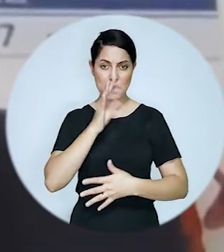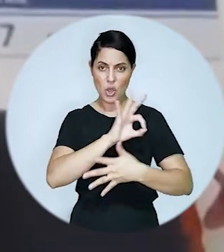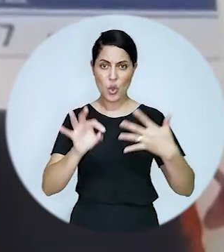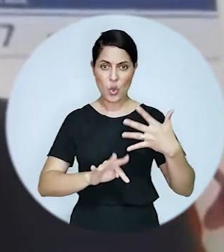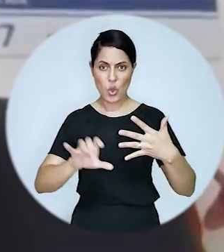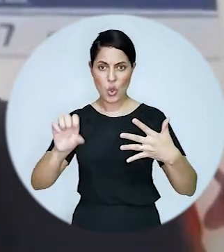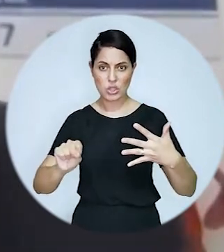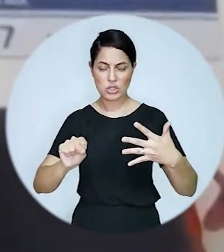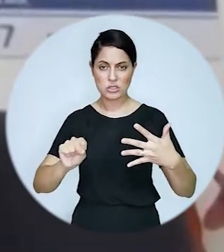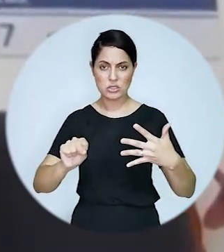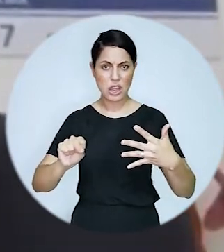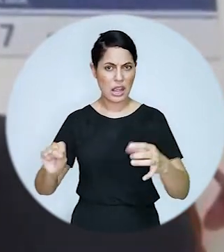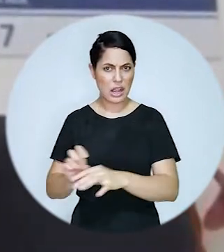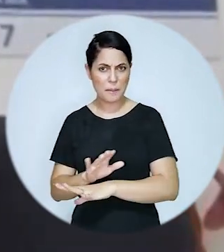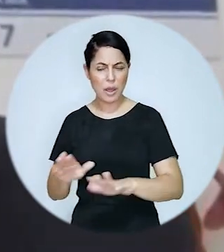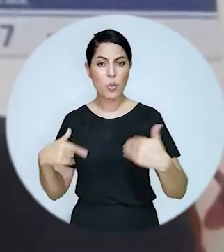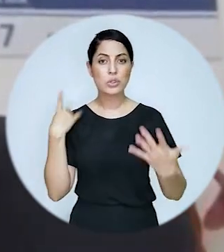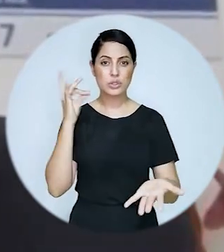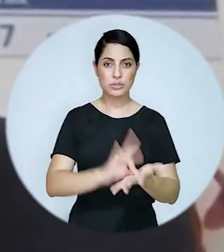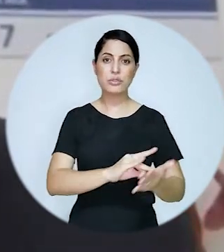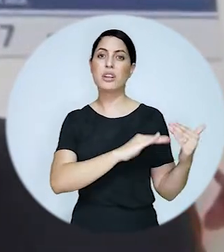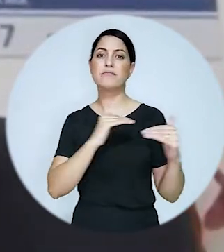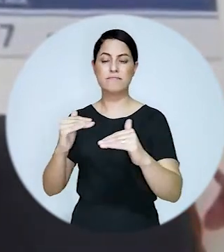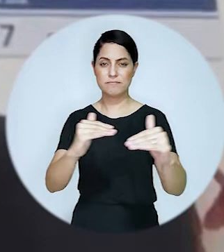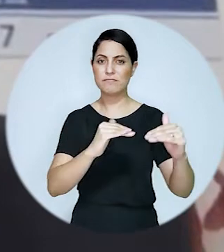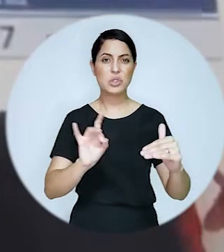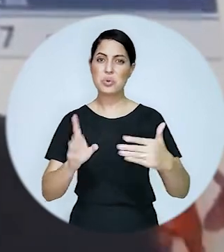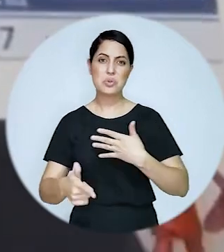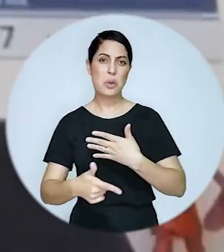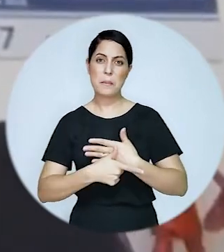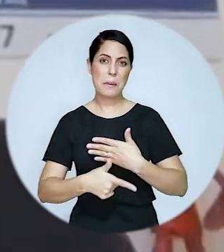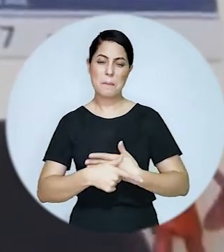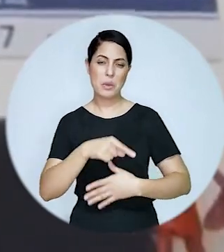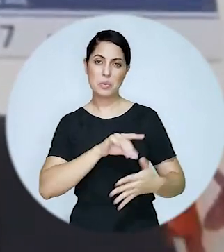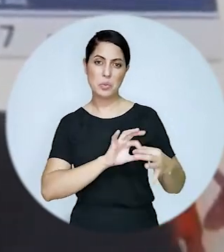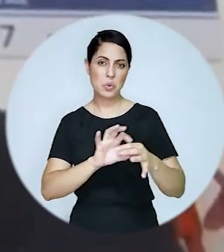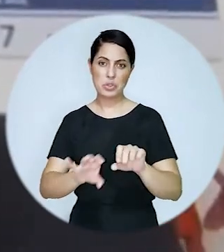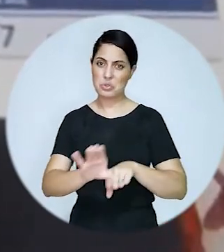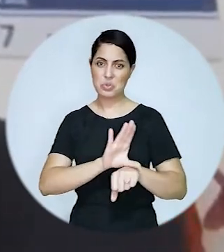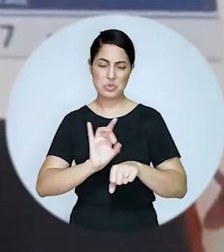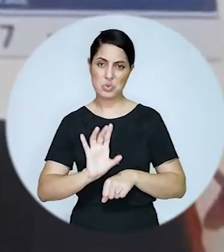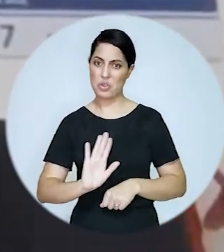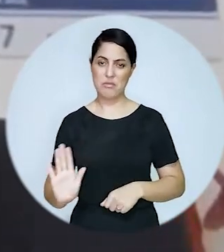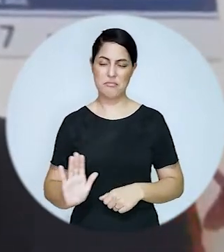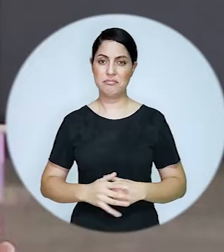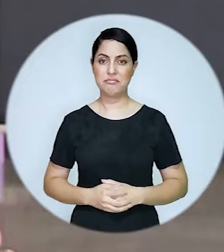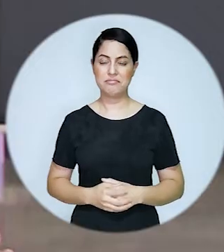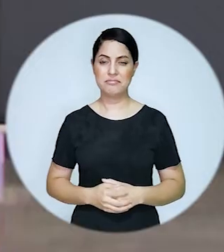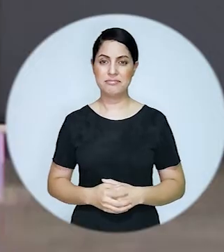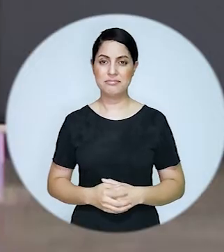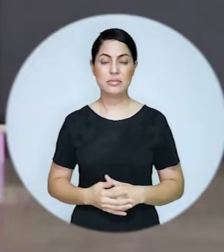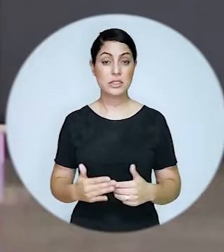só deixará de existir, que umas cotas somente deverão existir, quando a igualdade for real e não apenas um projeto de papel ou um sonho constitucional.